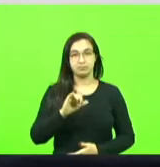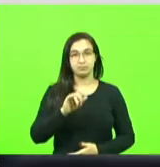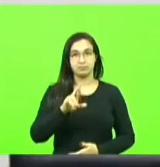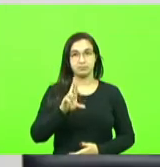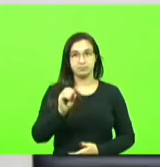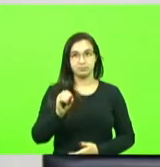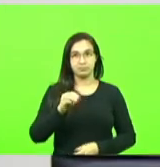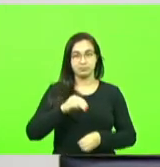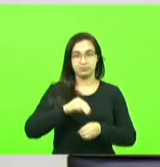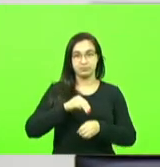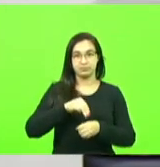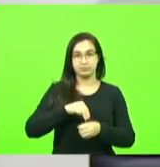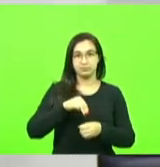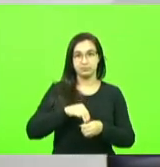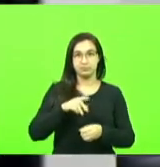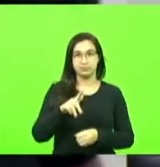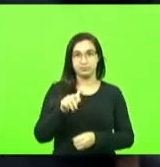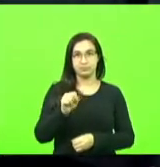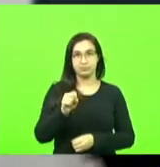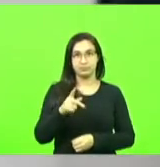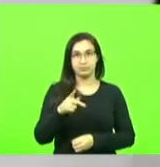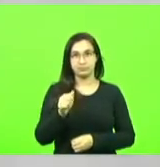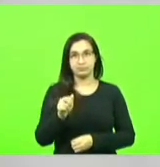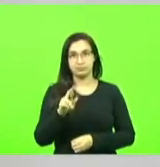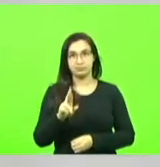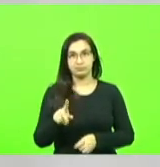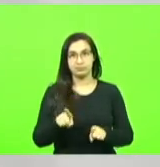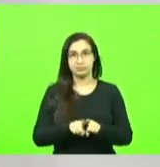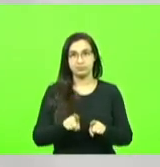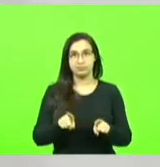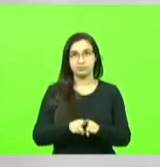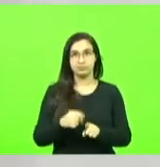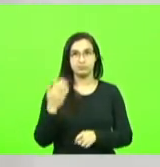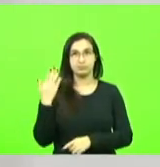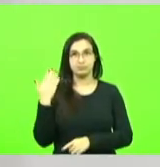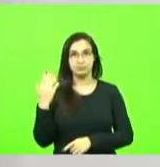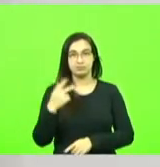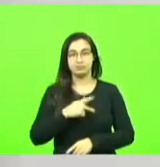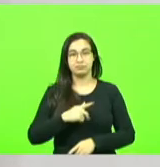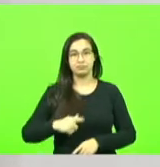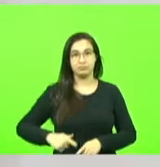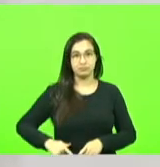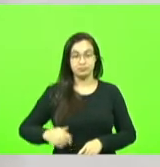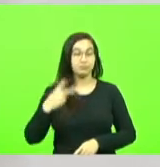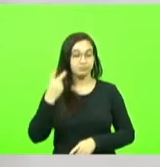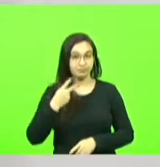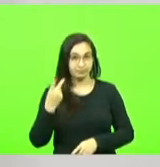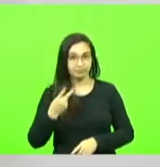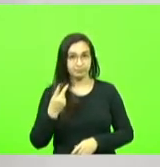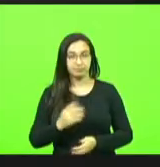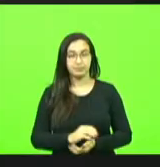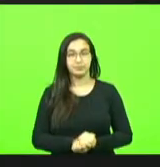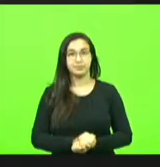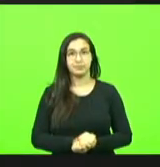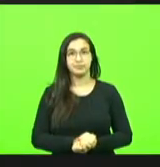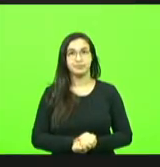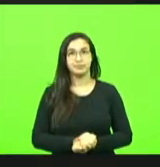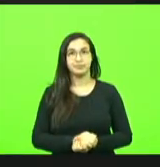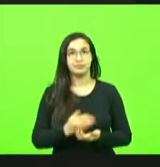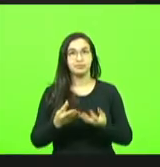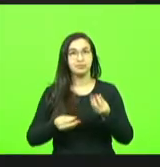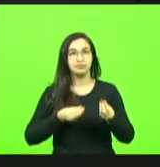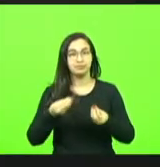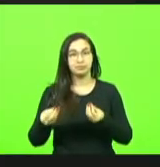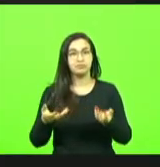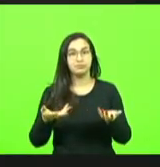junto com o Naldo nosso ex-vereador com o seu Raul Schiller nosso ex-vereador que estão deputado Maurício nessa